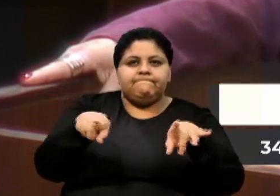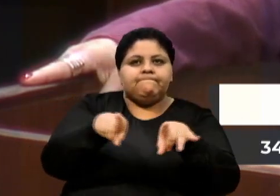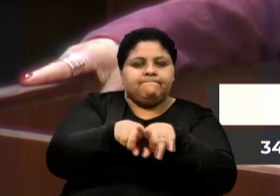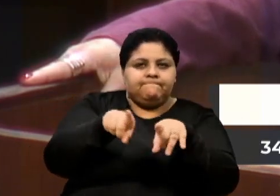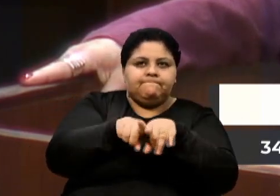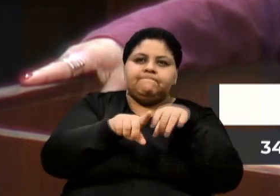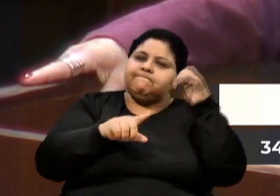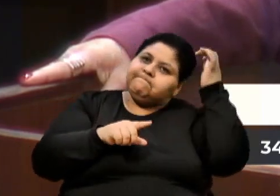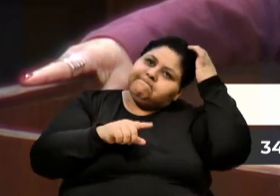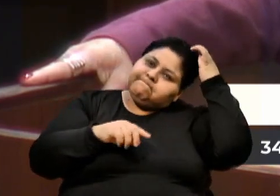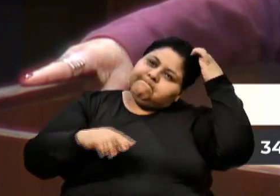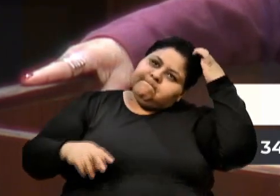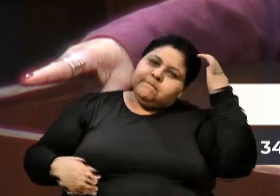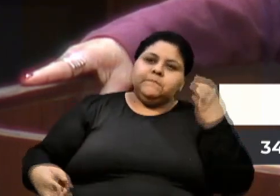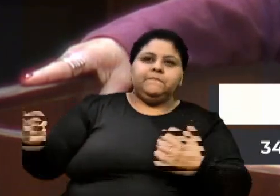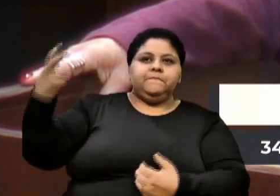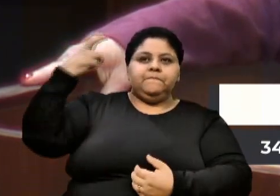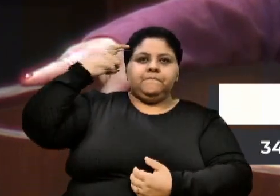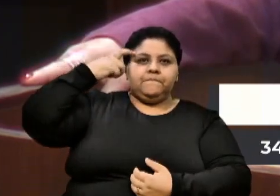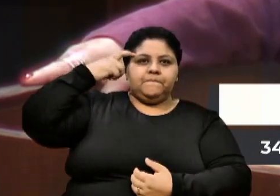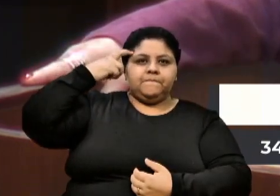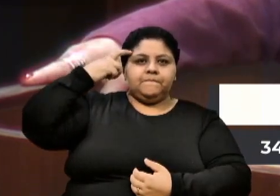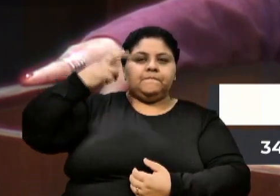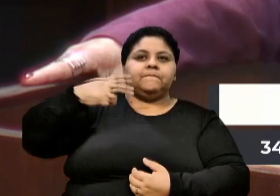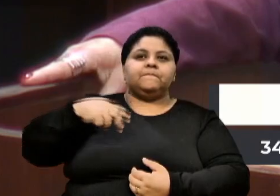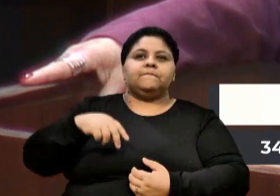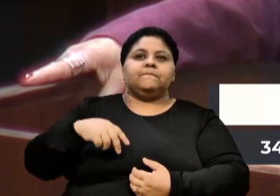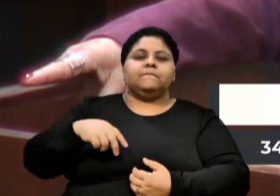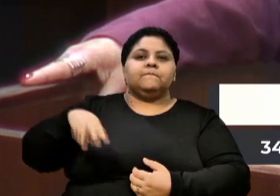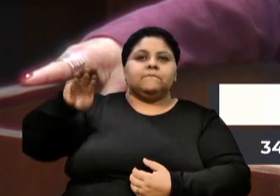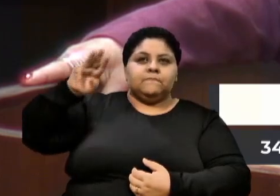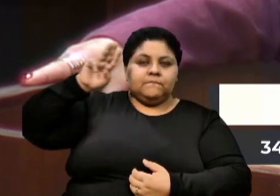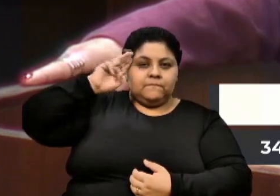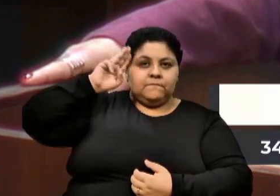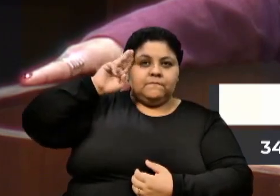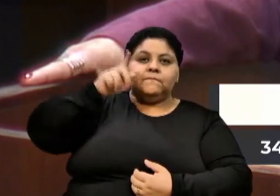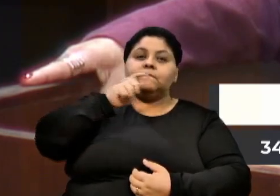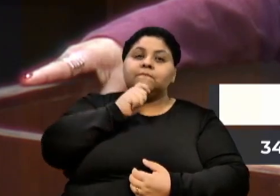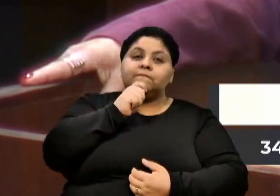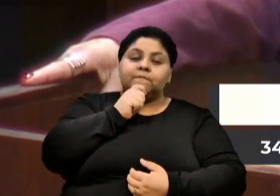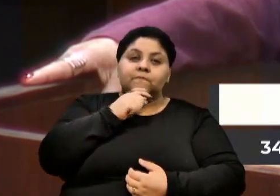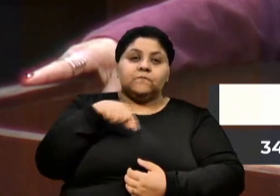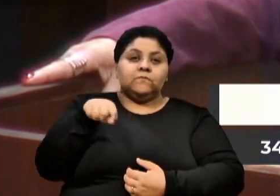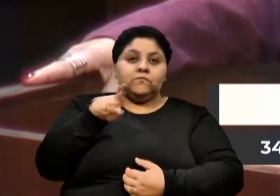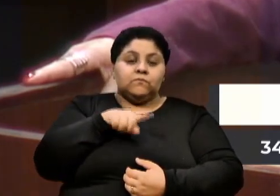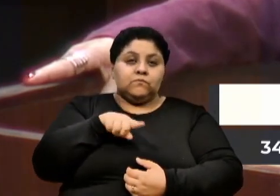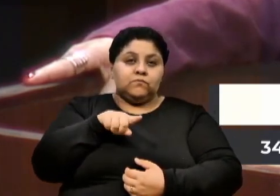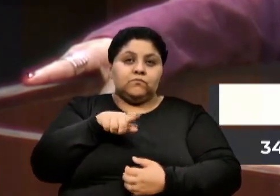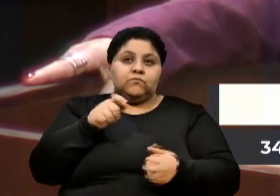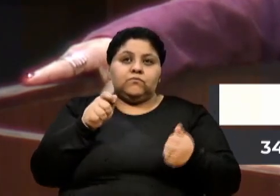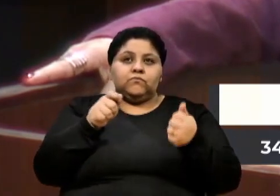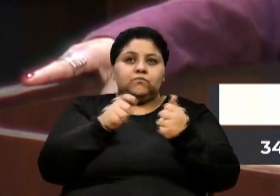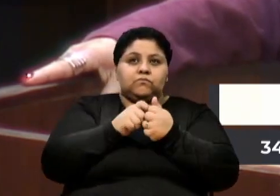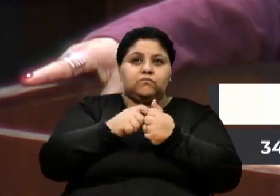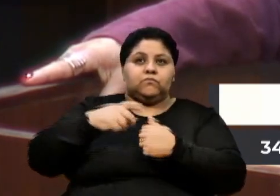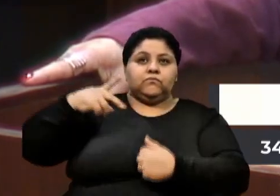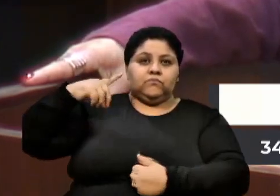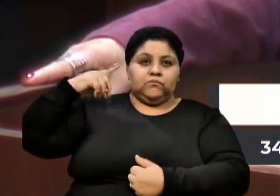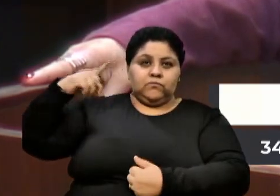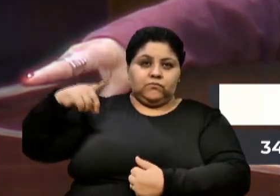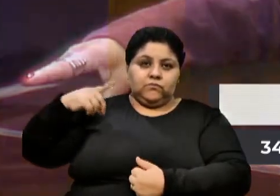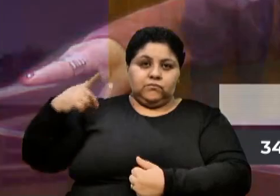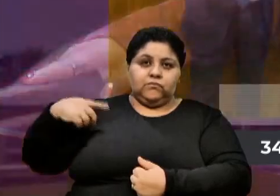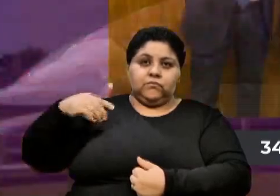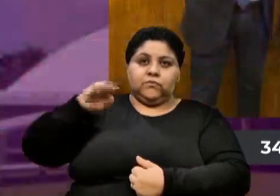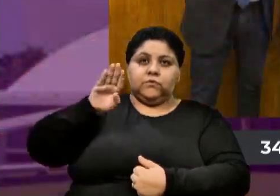Na quinta-feira, na terça ainda, nós reunimos com o deputado Elvino Bongás,